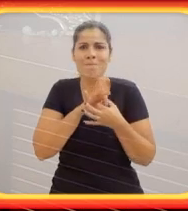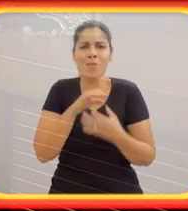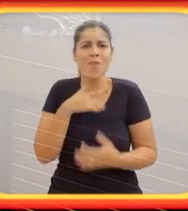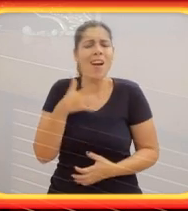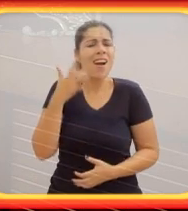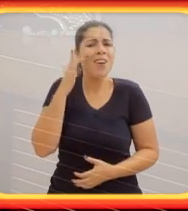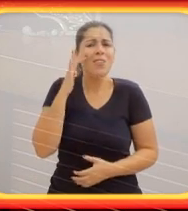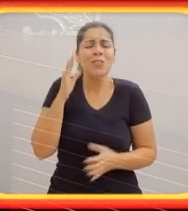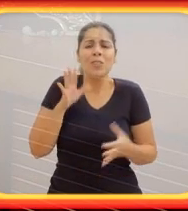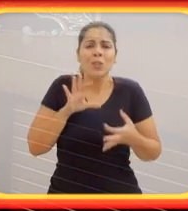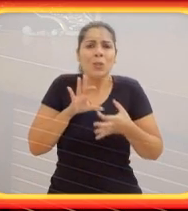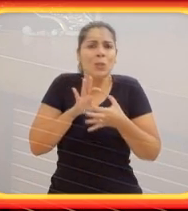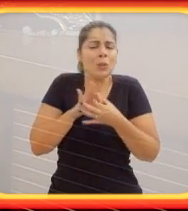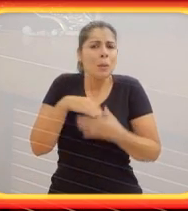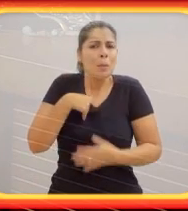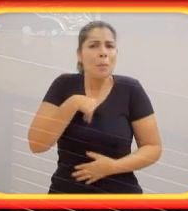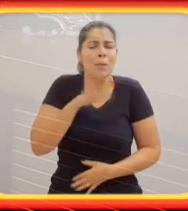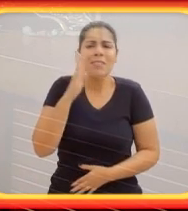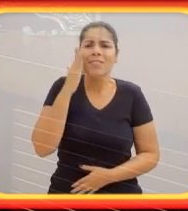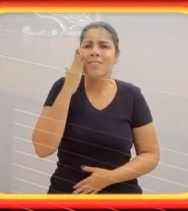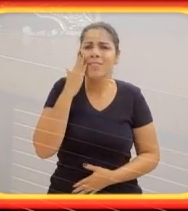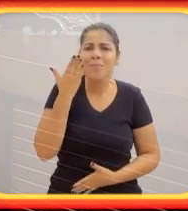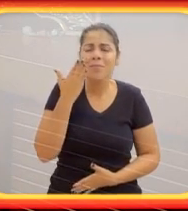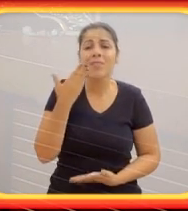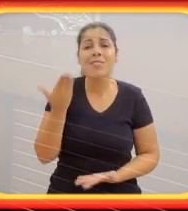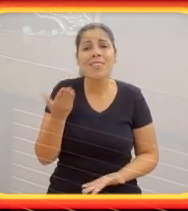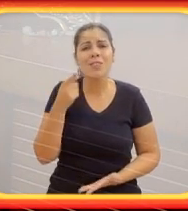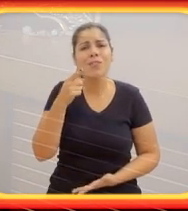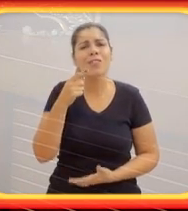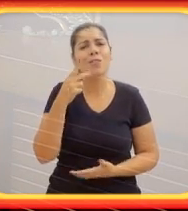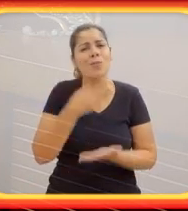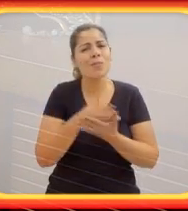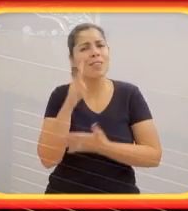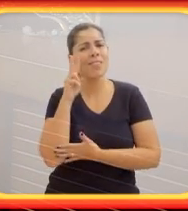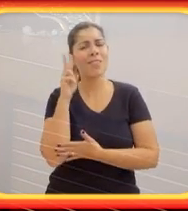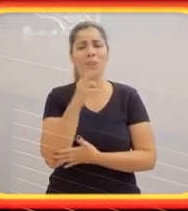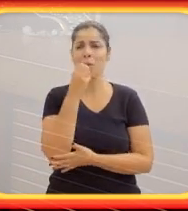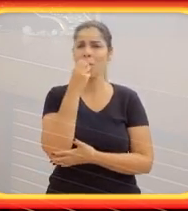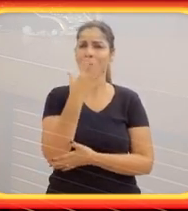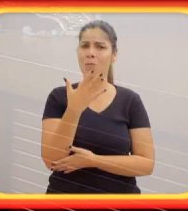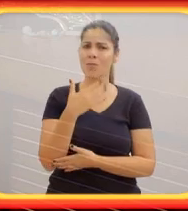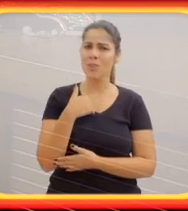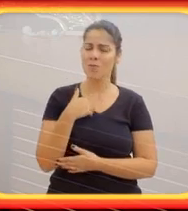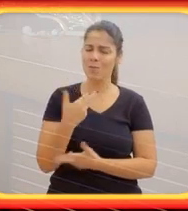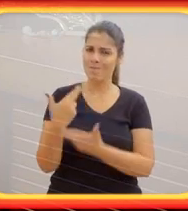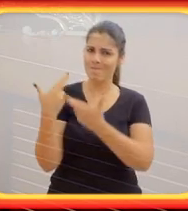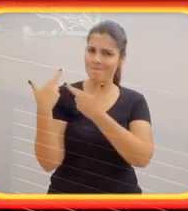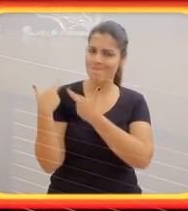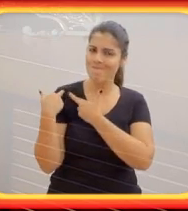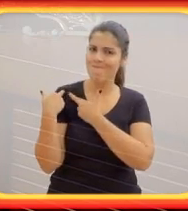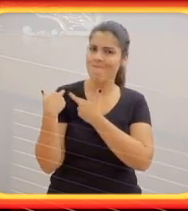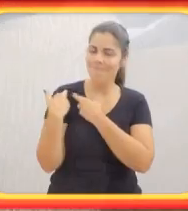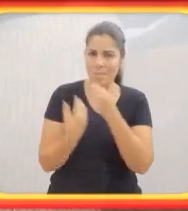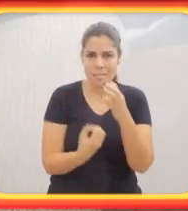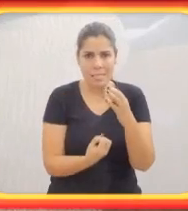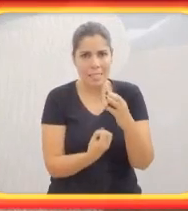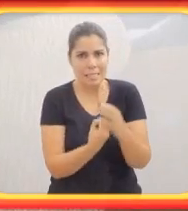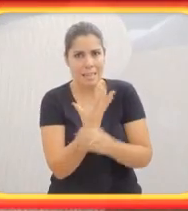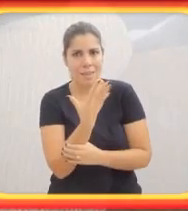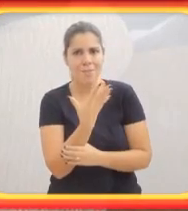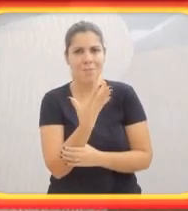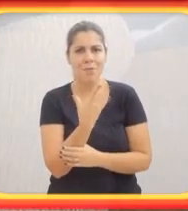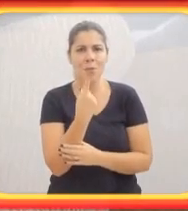Eu acho que momentos muito difíceis de descrever, entendeu? Porque o sentimento era tão